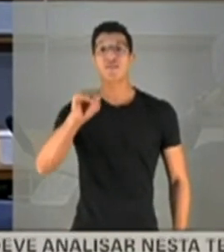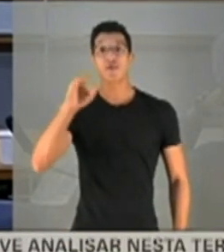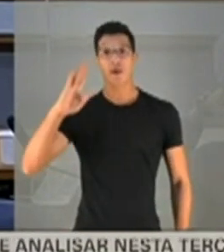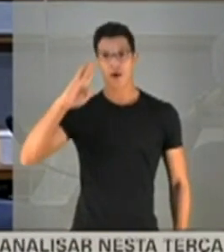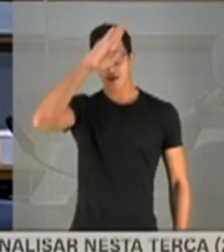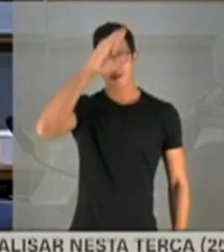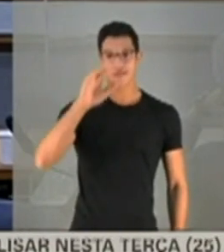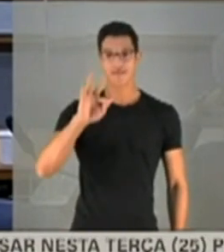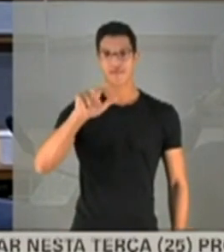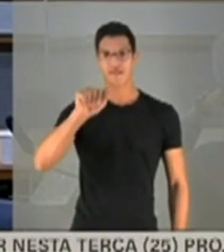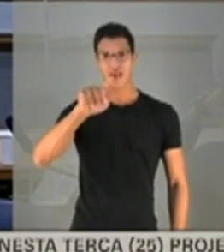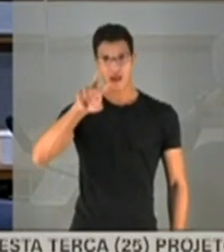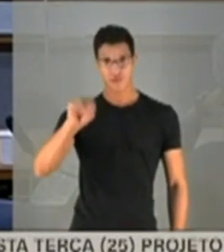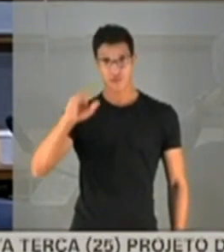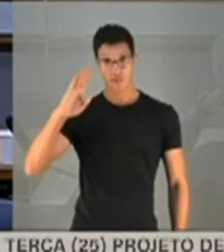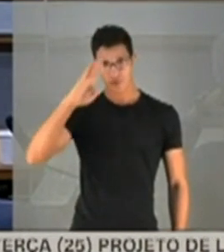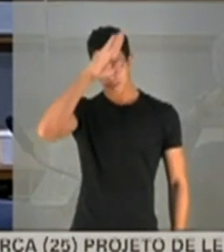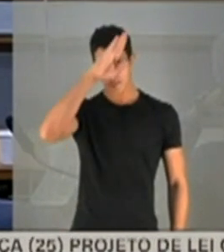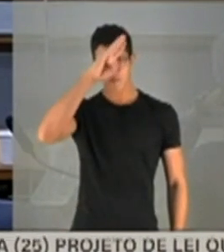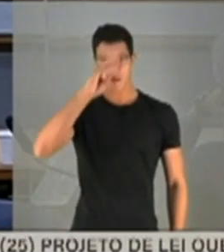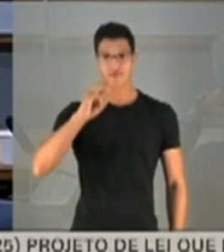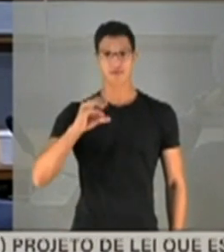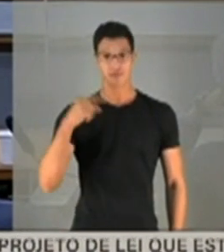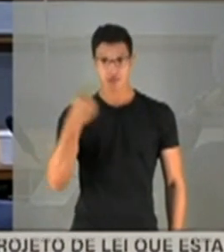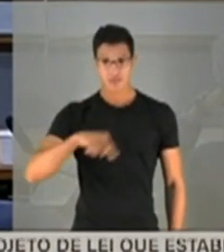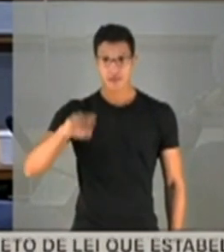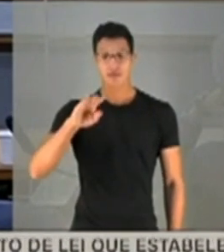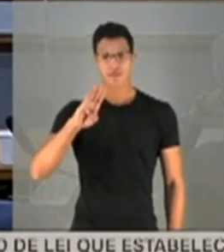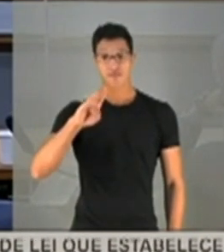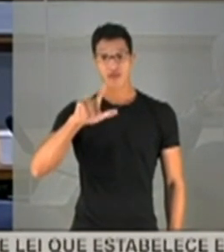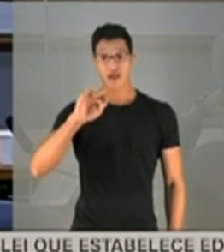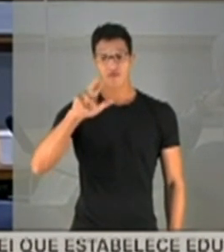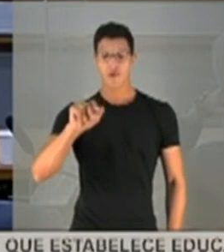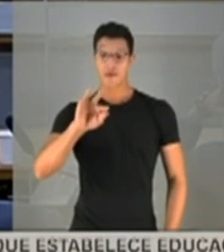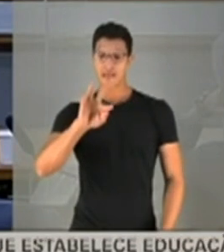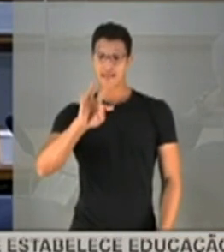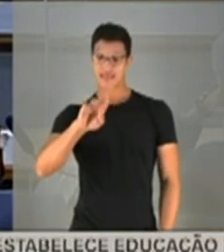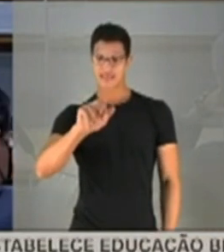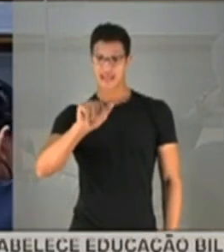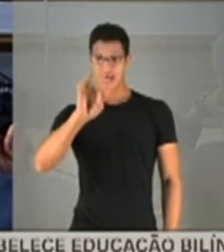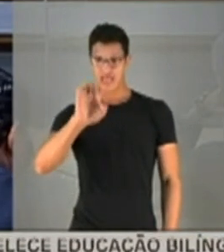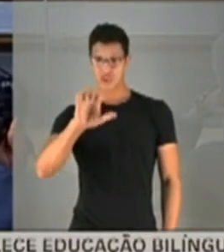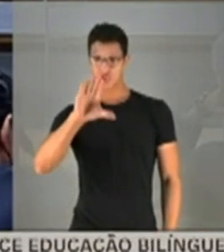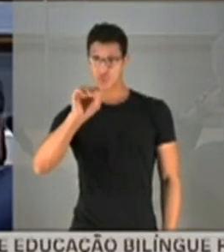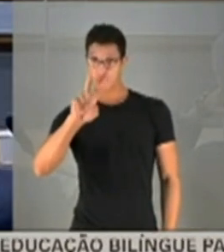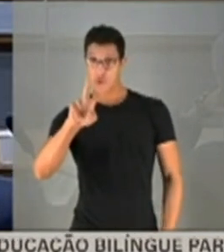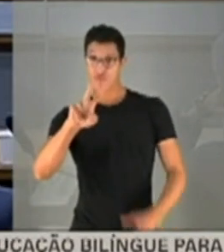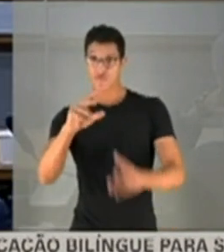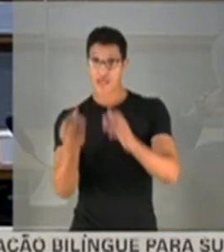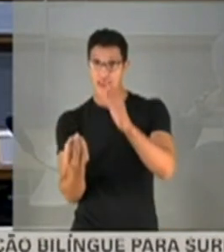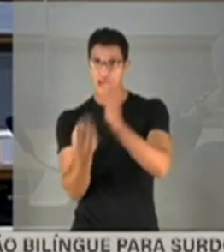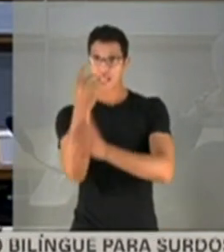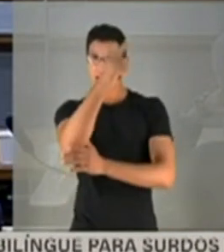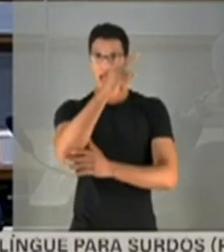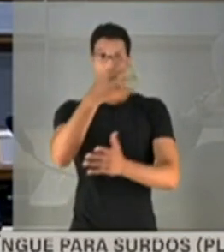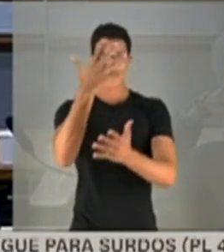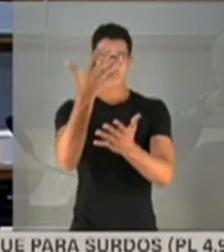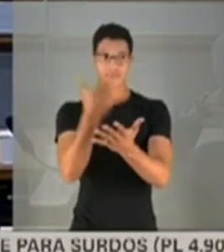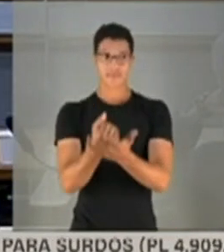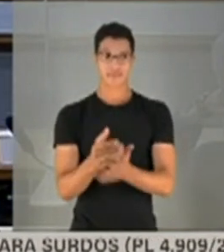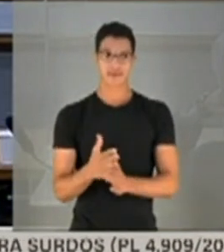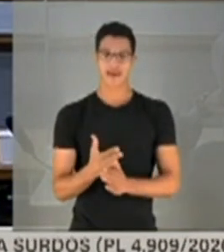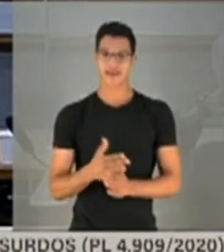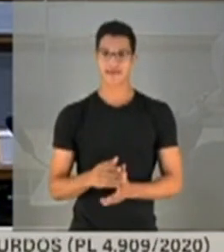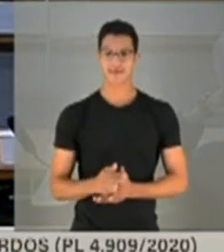Bolsonaro e o senador Marco Rogério, só um minutinho. O Tratcov foi lançado na cidade de Manaus, no estado do Amazonas. Foi